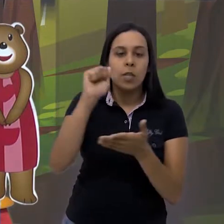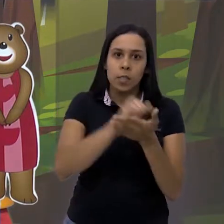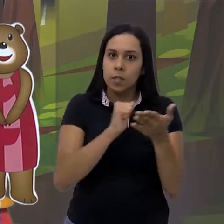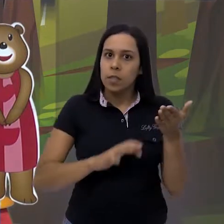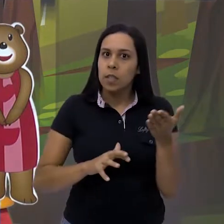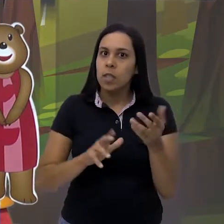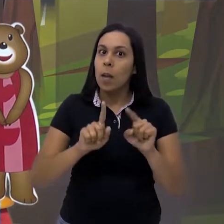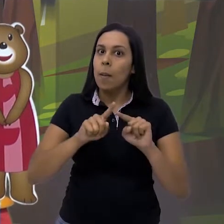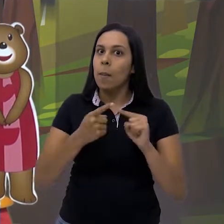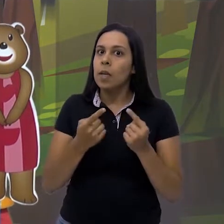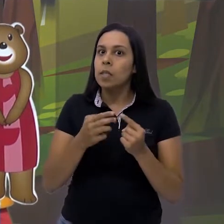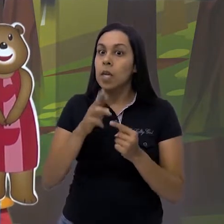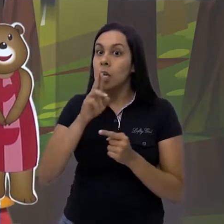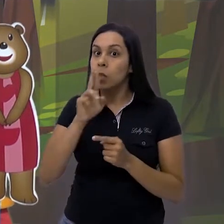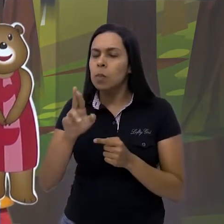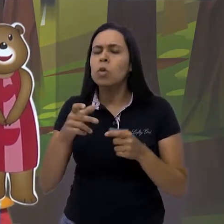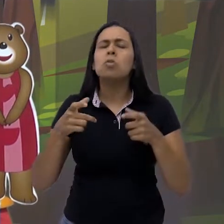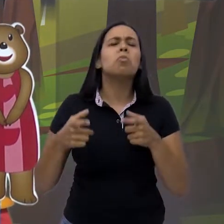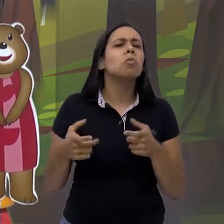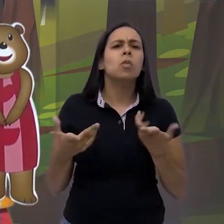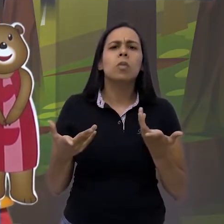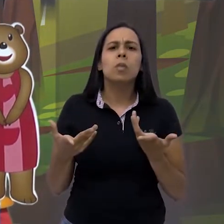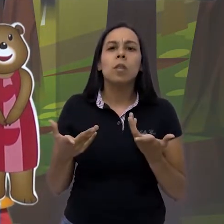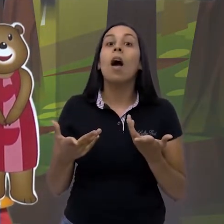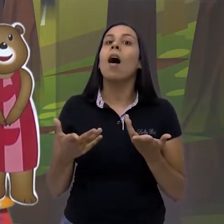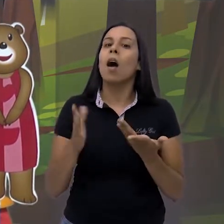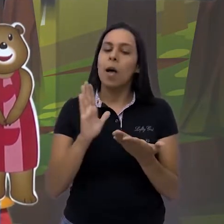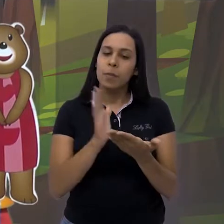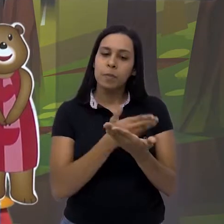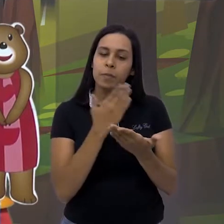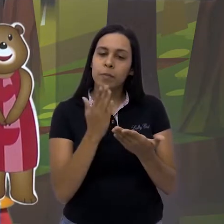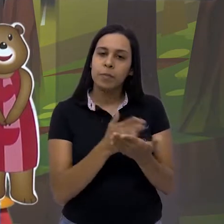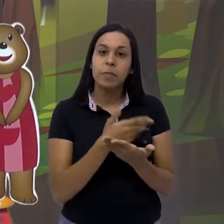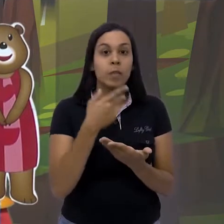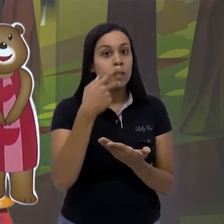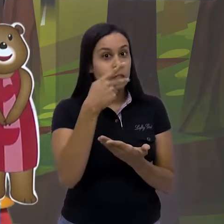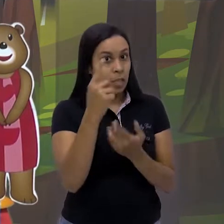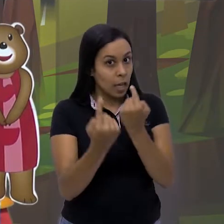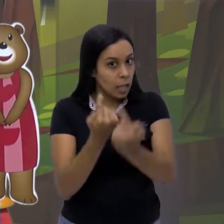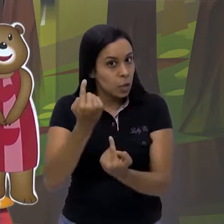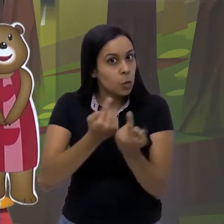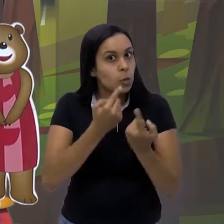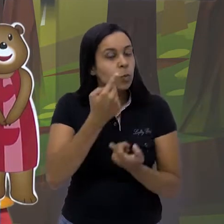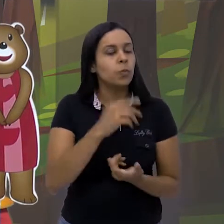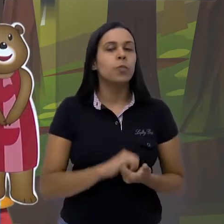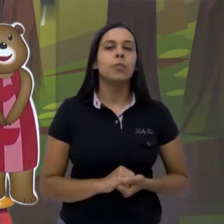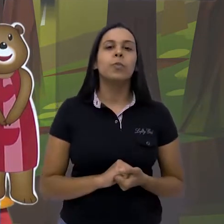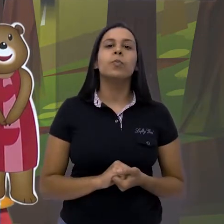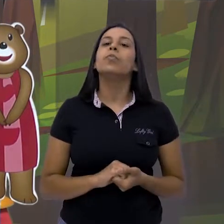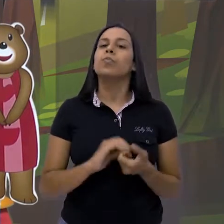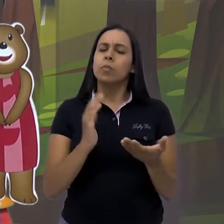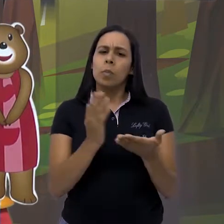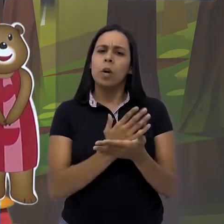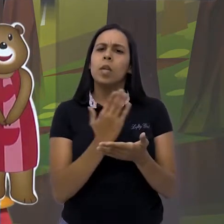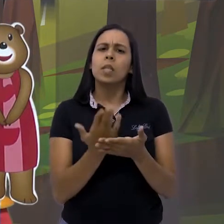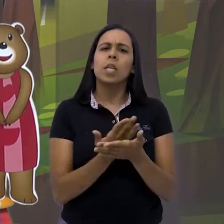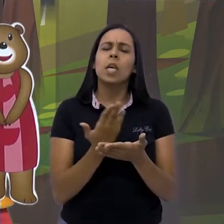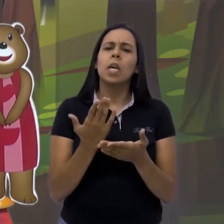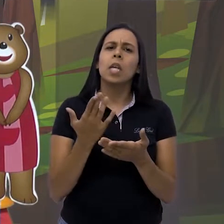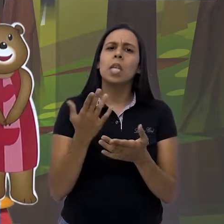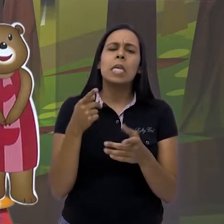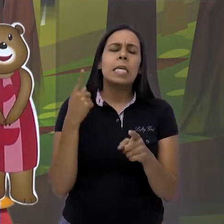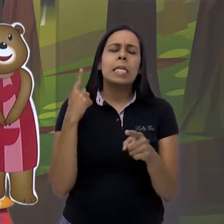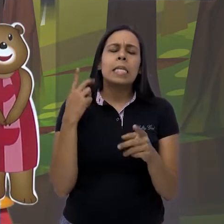respostas vocês vão colocar sabe onde? No caderno de vocês, sim, aquele mesmo caderno que nas aulas